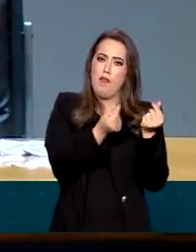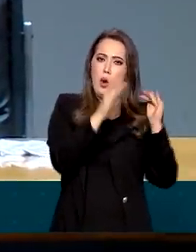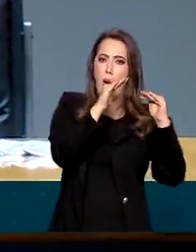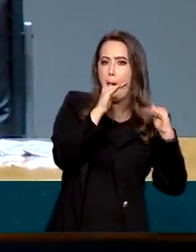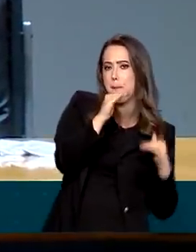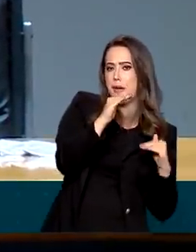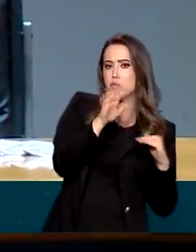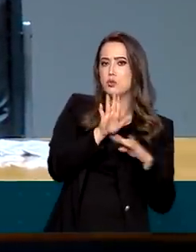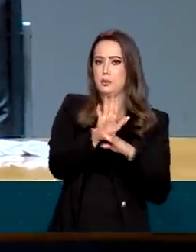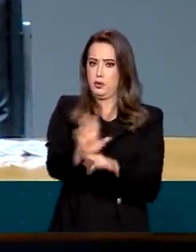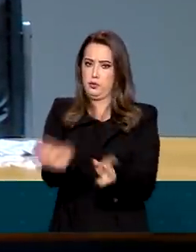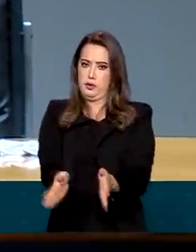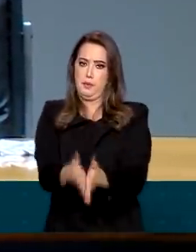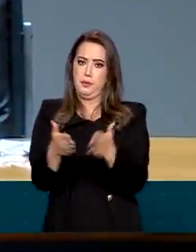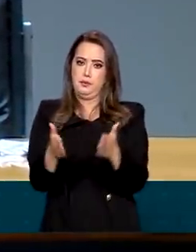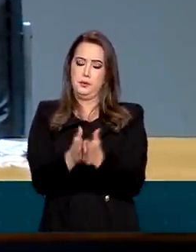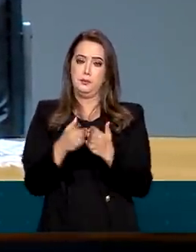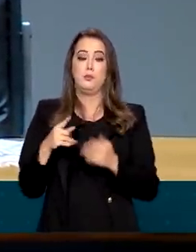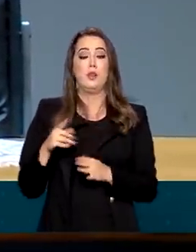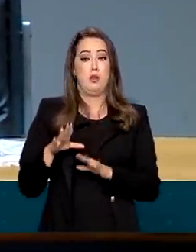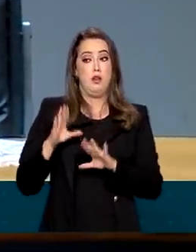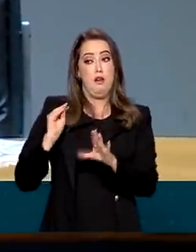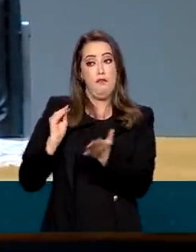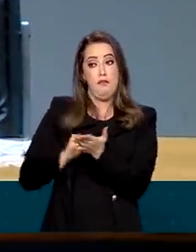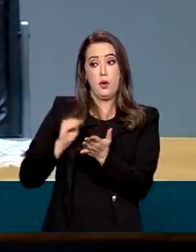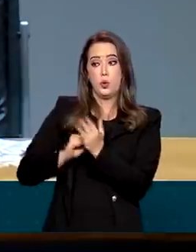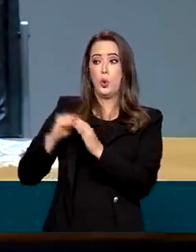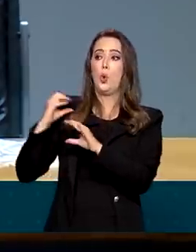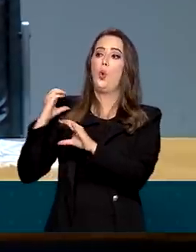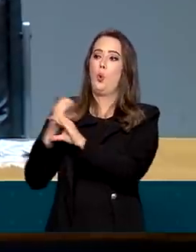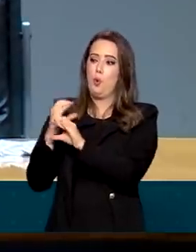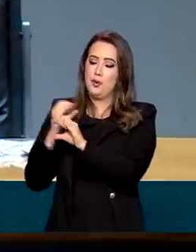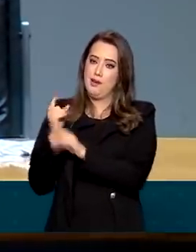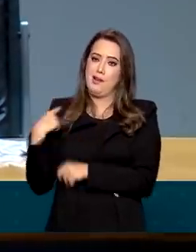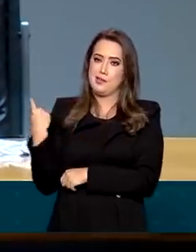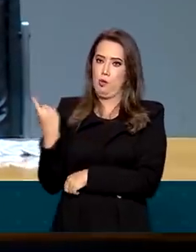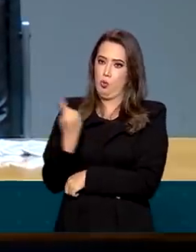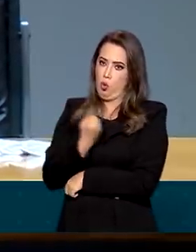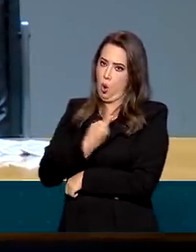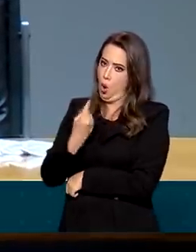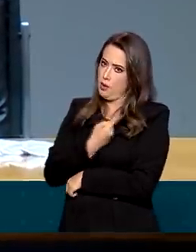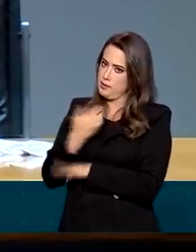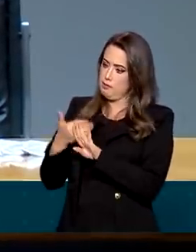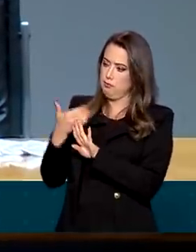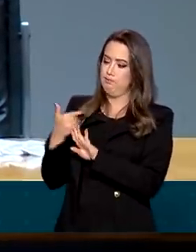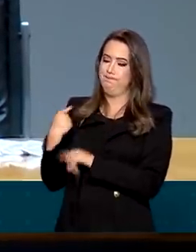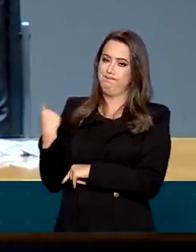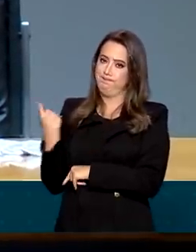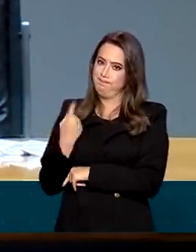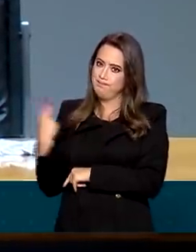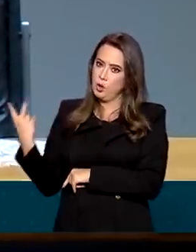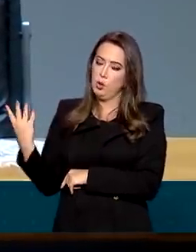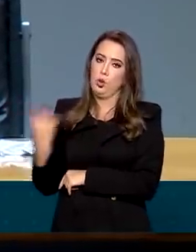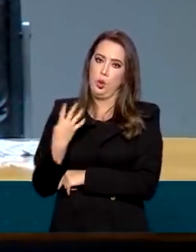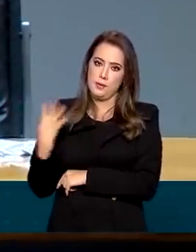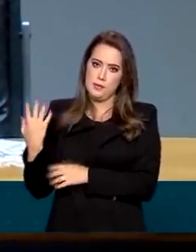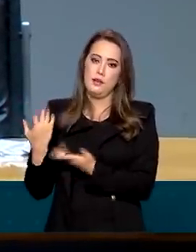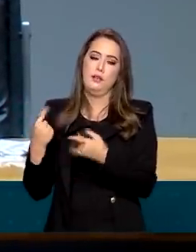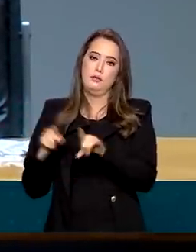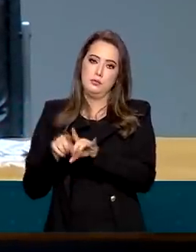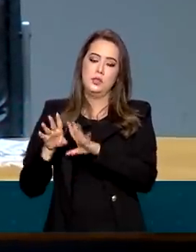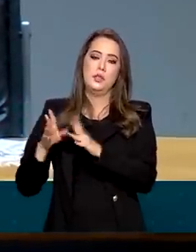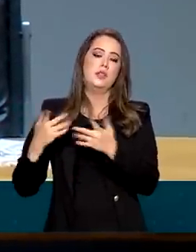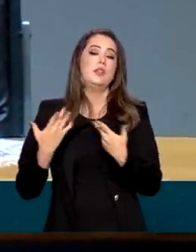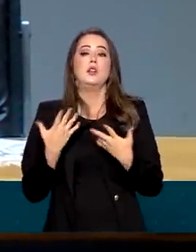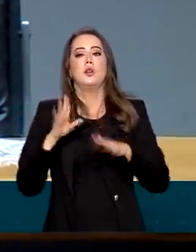nosso mesmo, nosso, nossa, economia, com a ala política, nosso, do lado de cá, e de uma